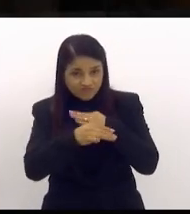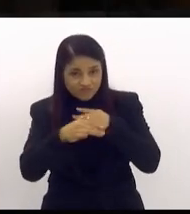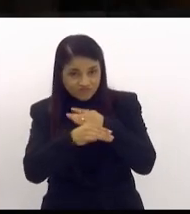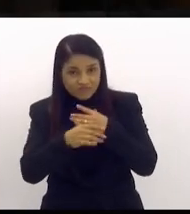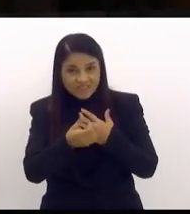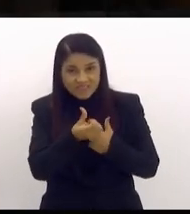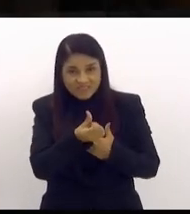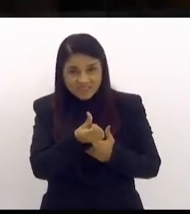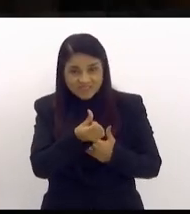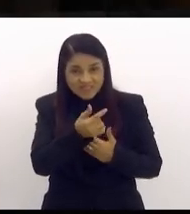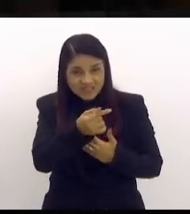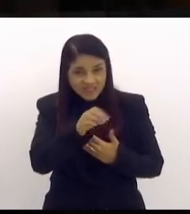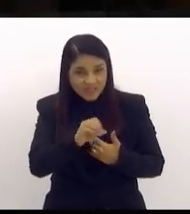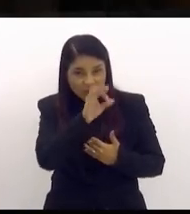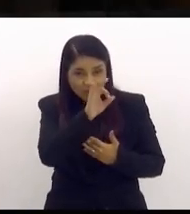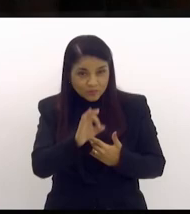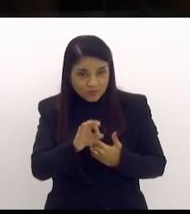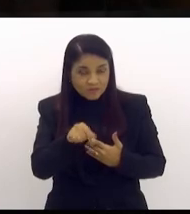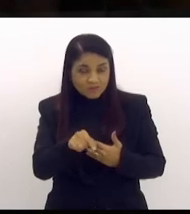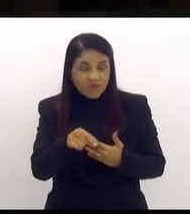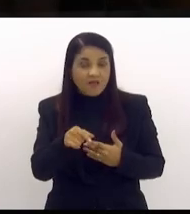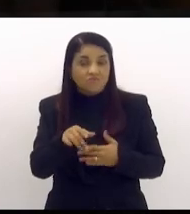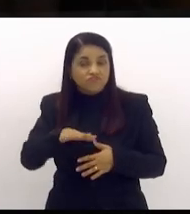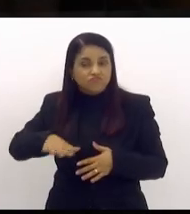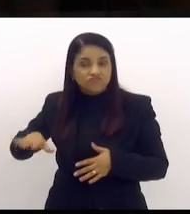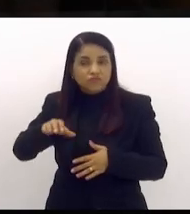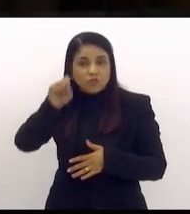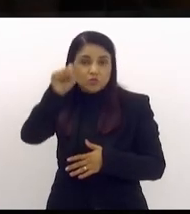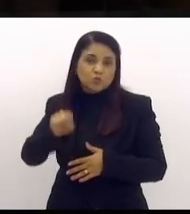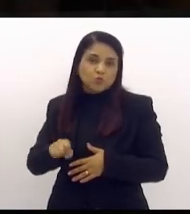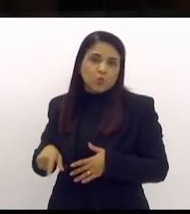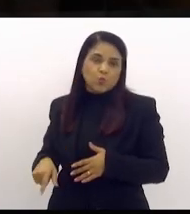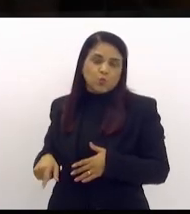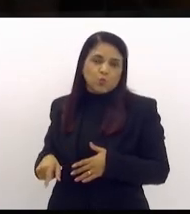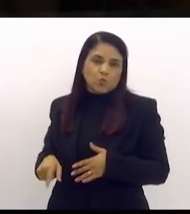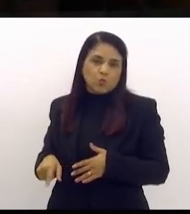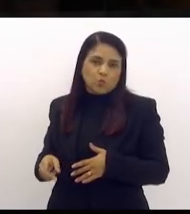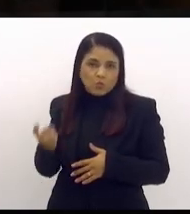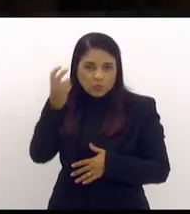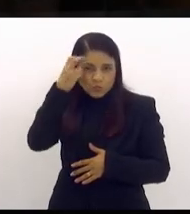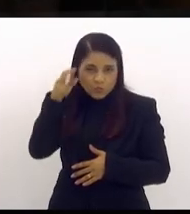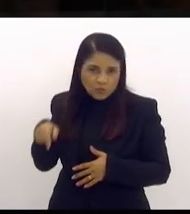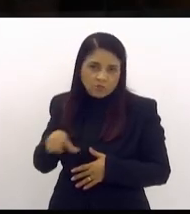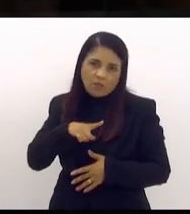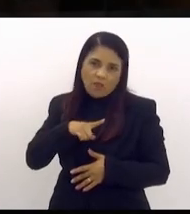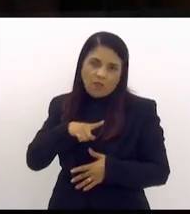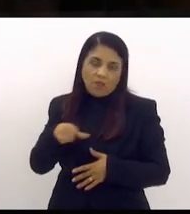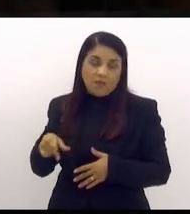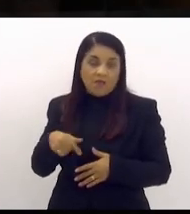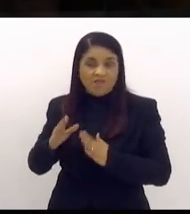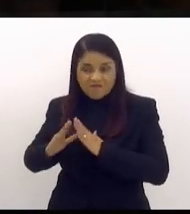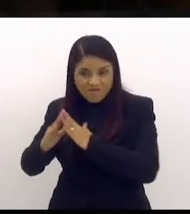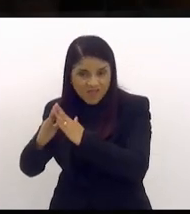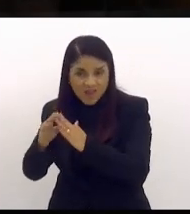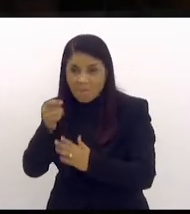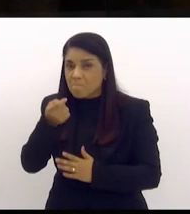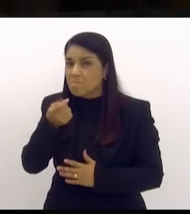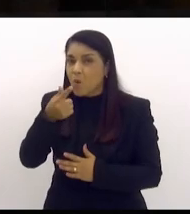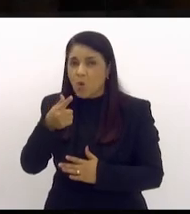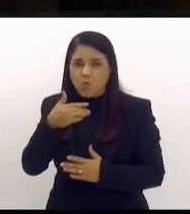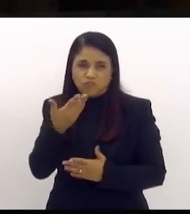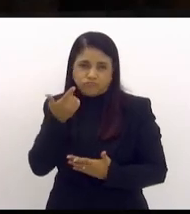equipamentos culturais estão na zona sul do Rio de Janeiro, zona sul que poucos moradores de favela acessam.